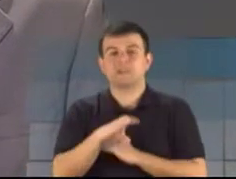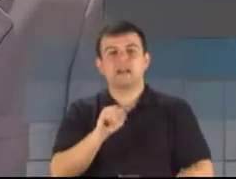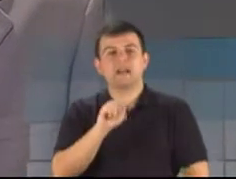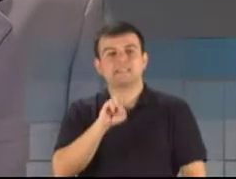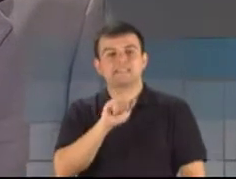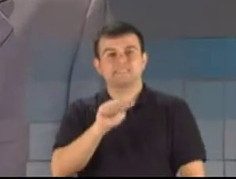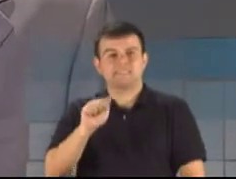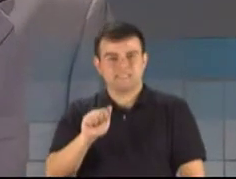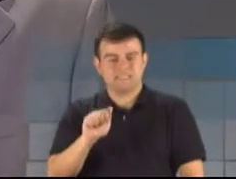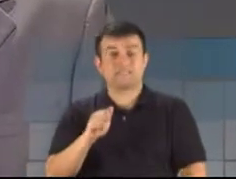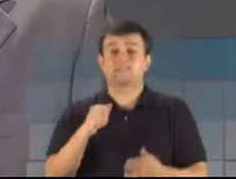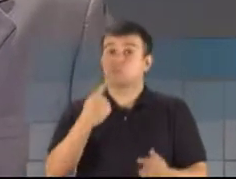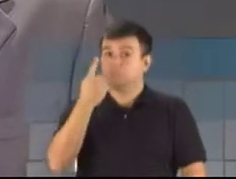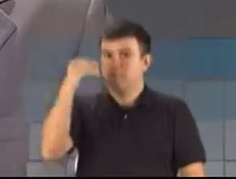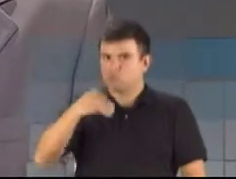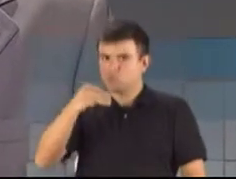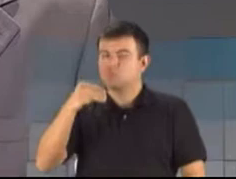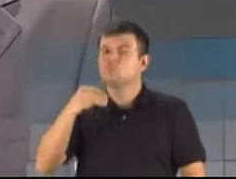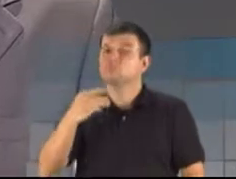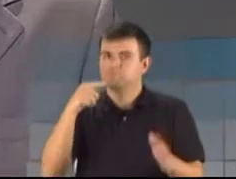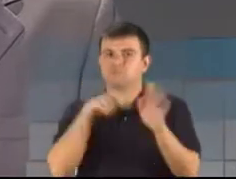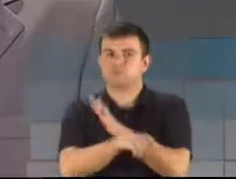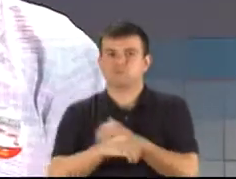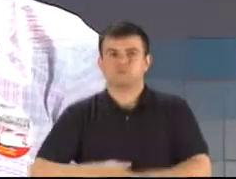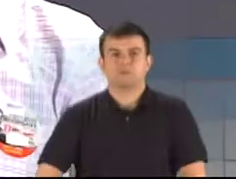Lembrando o tempo, um minuto para a pergunta.